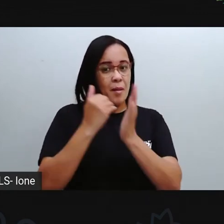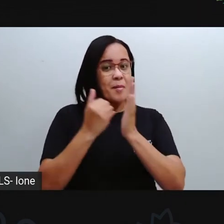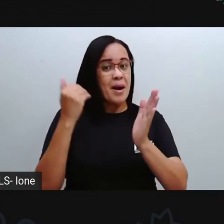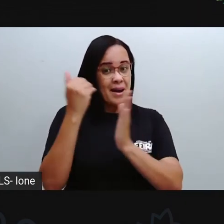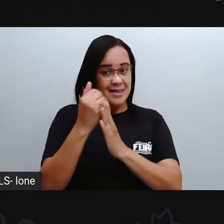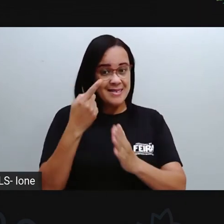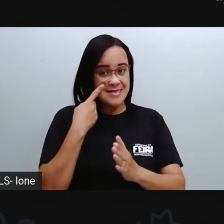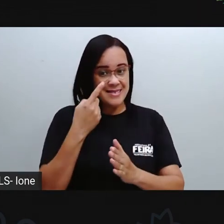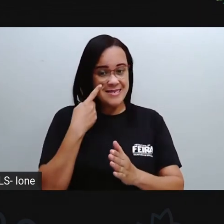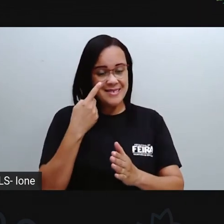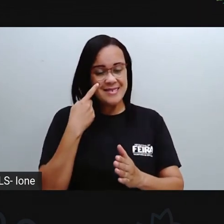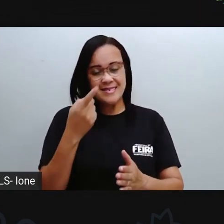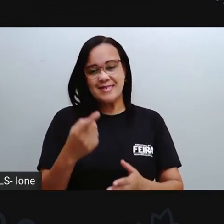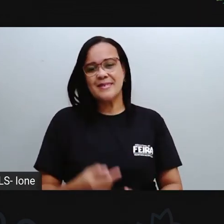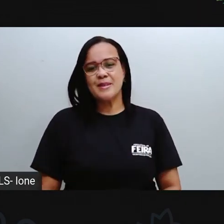tela.